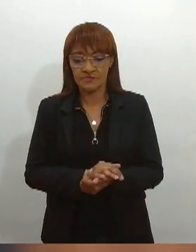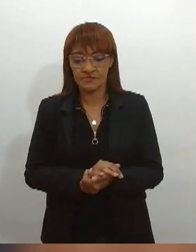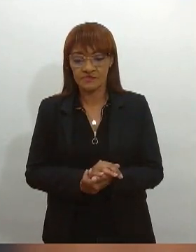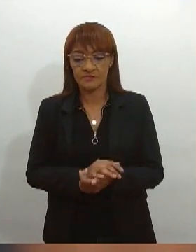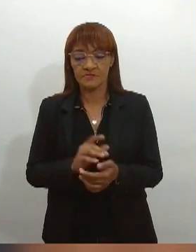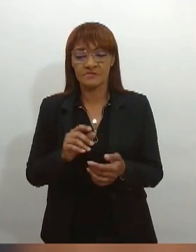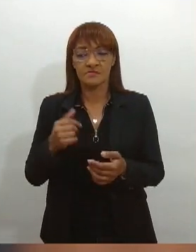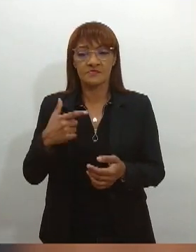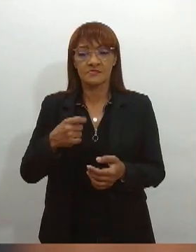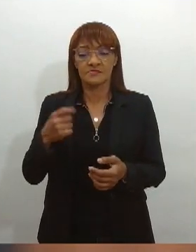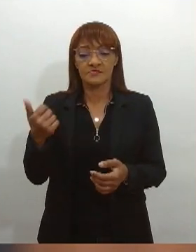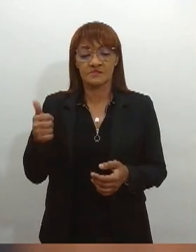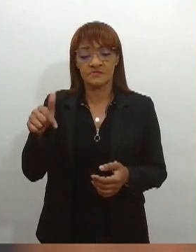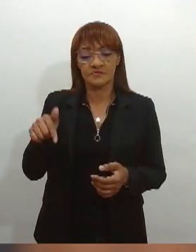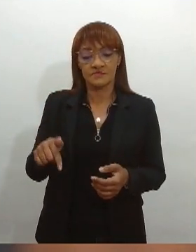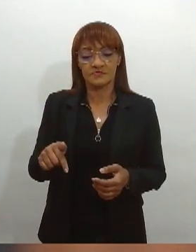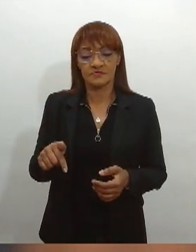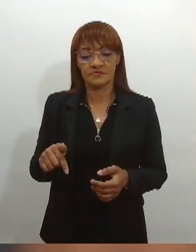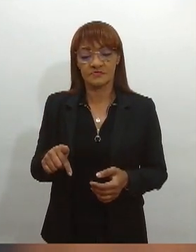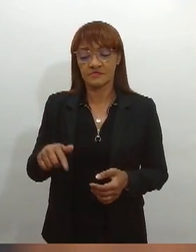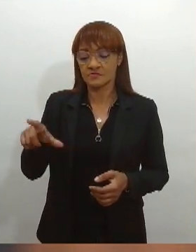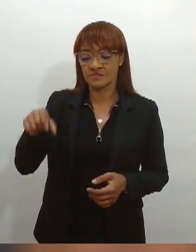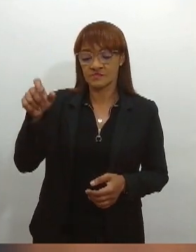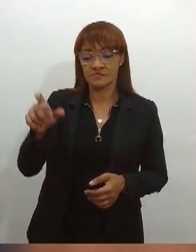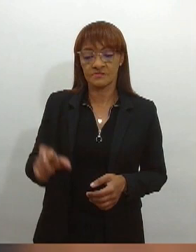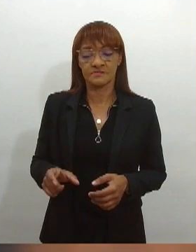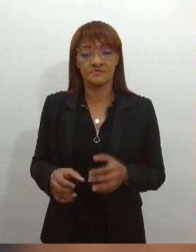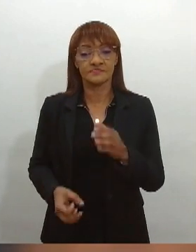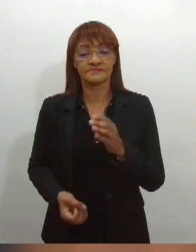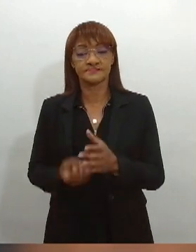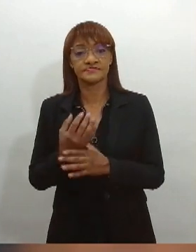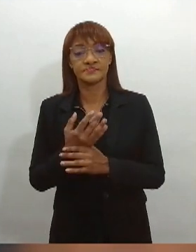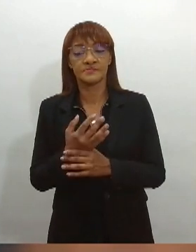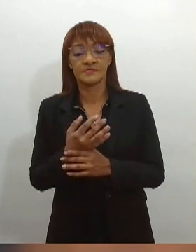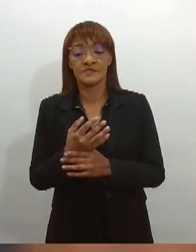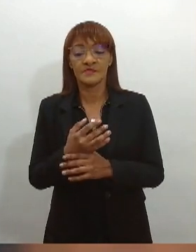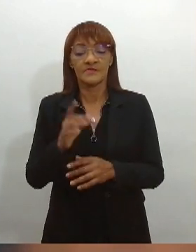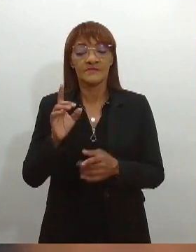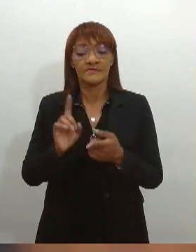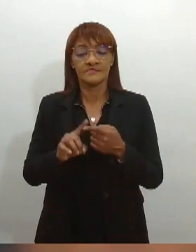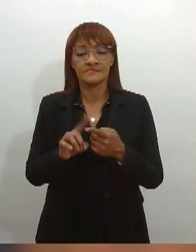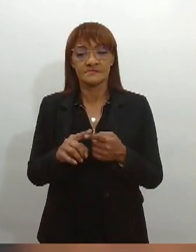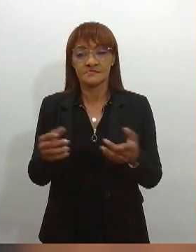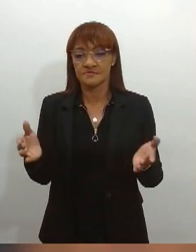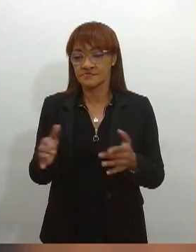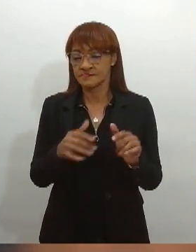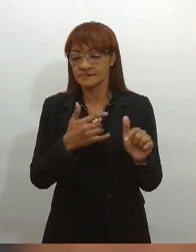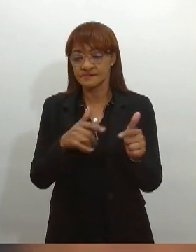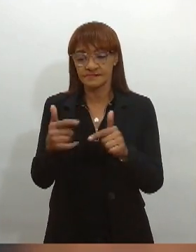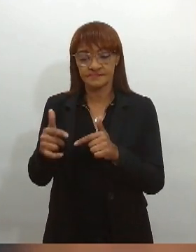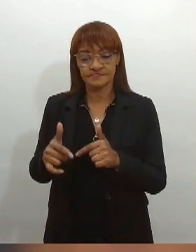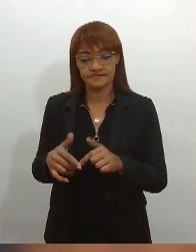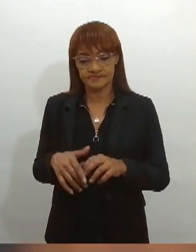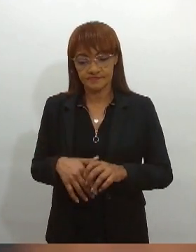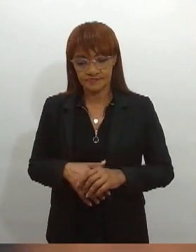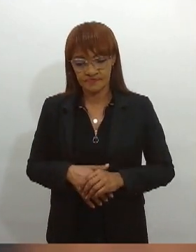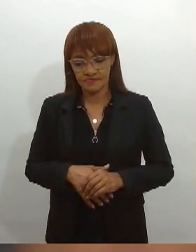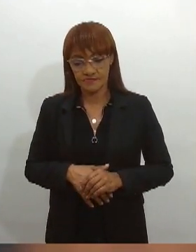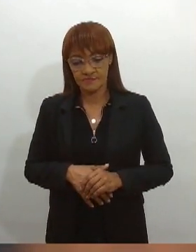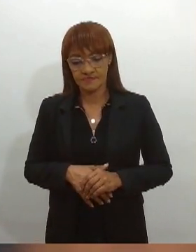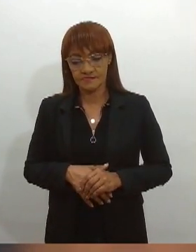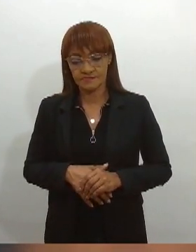ela foi instituída, e nós temos desenvolvido trabalhos relacionados a enfrentamento